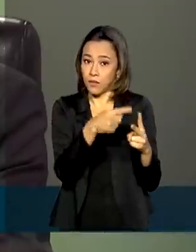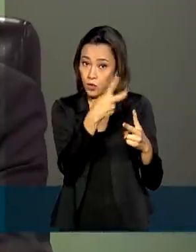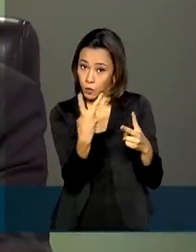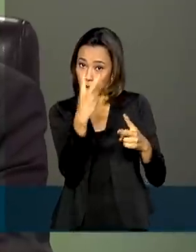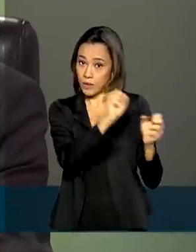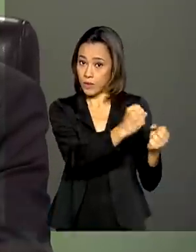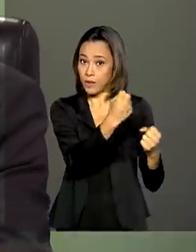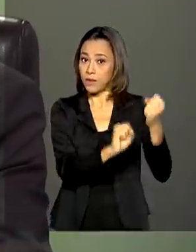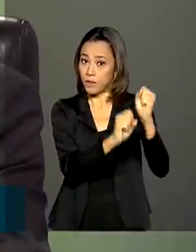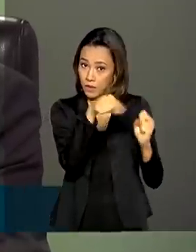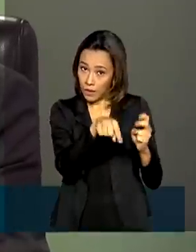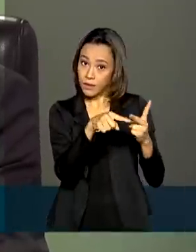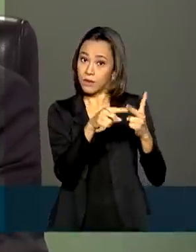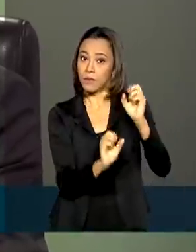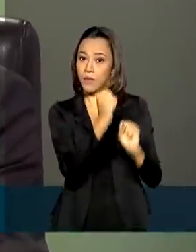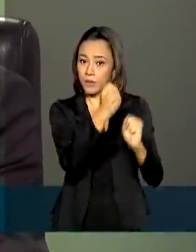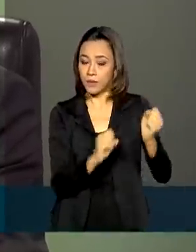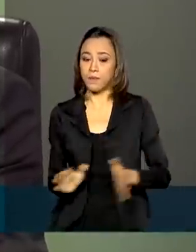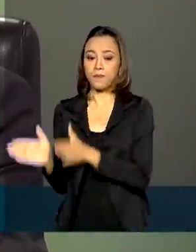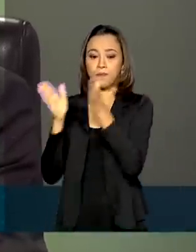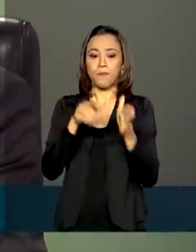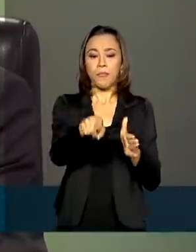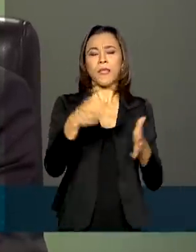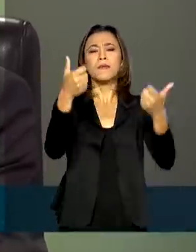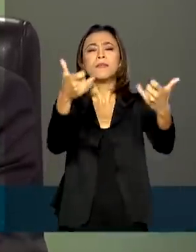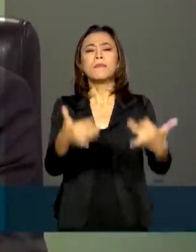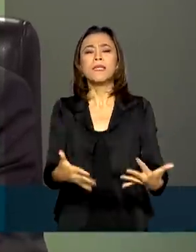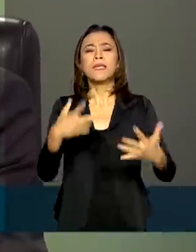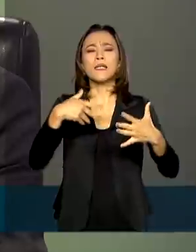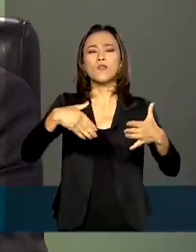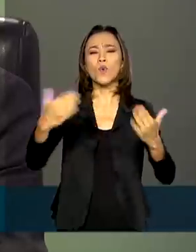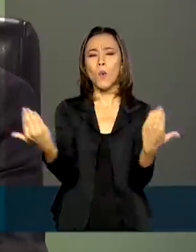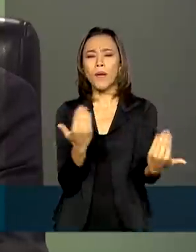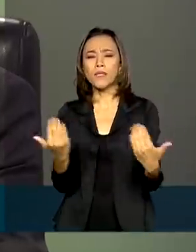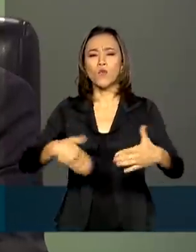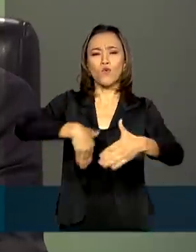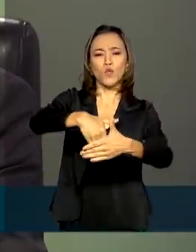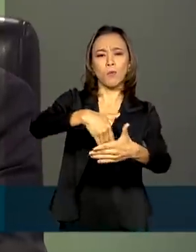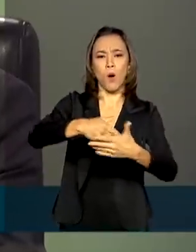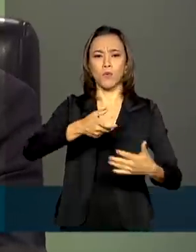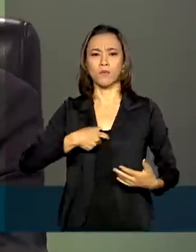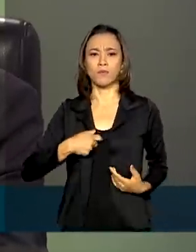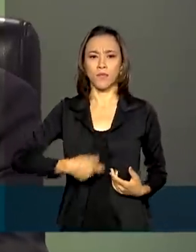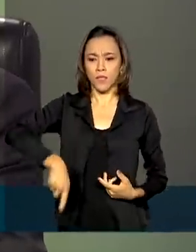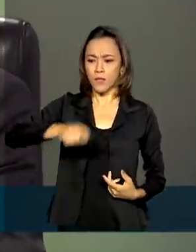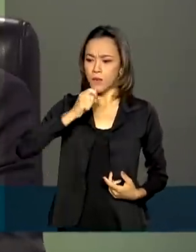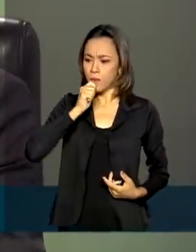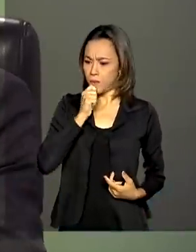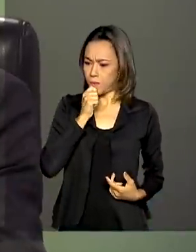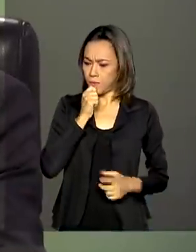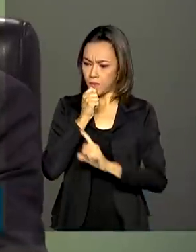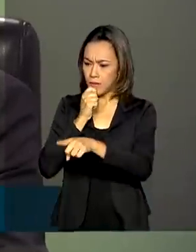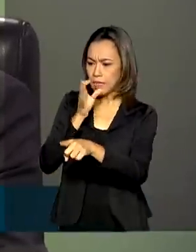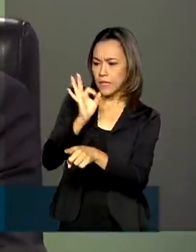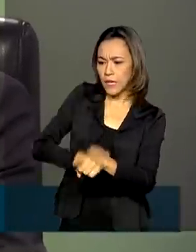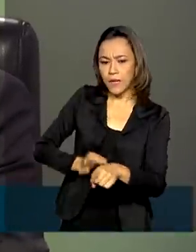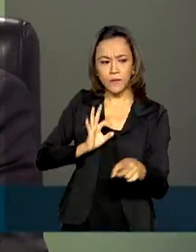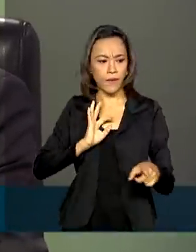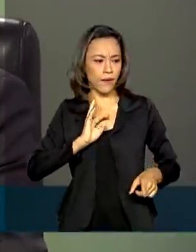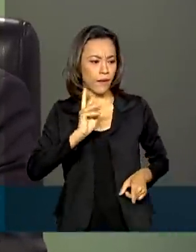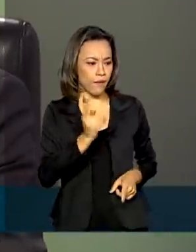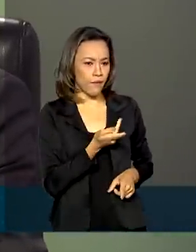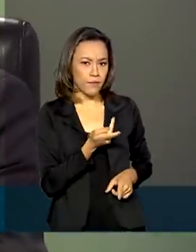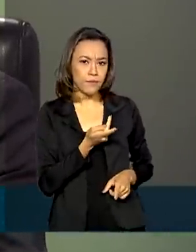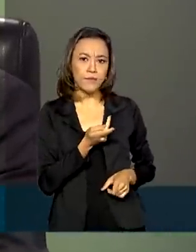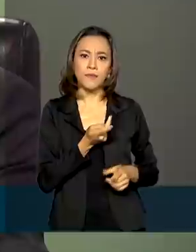coloco para os senhores é a imagem do árbitro, é o juiz. É aquele que pesa o que foi feito certo e o que foi feito ao arrepio